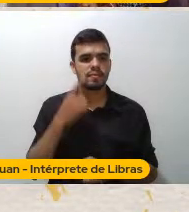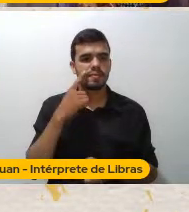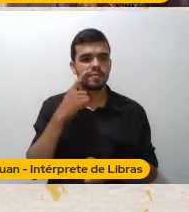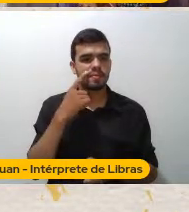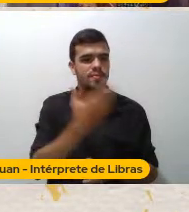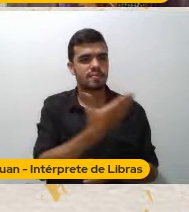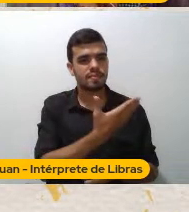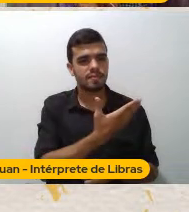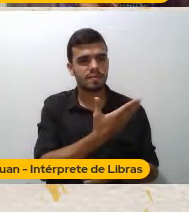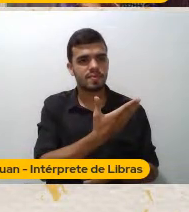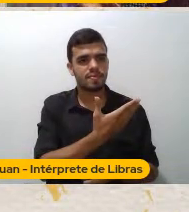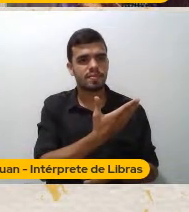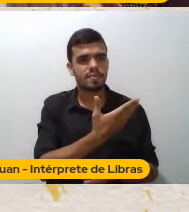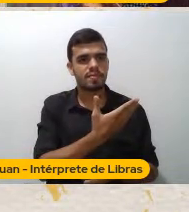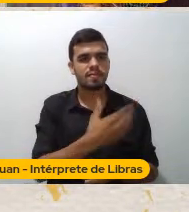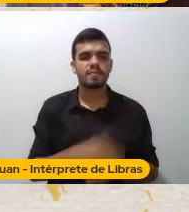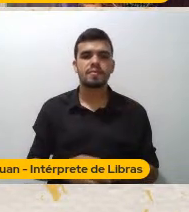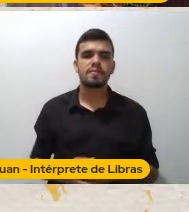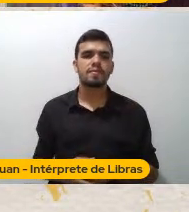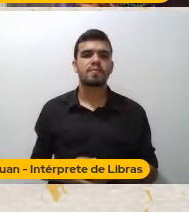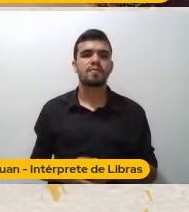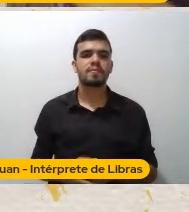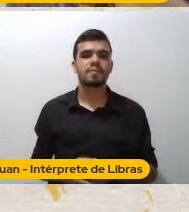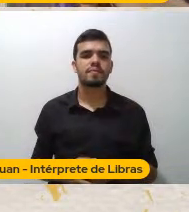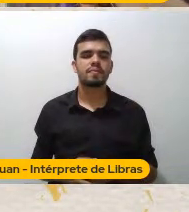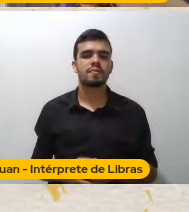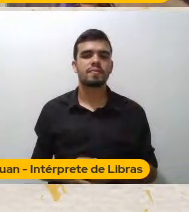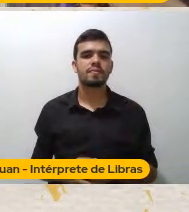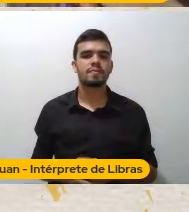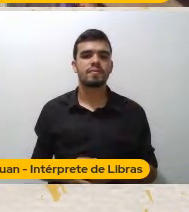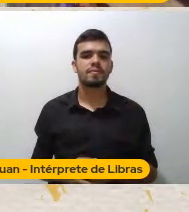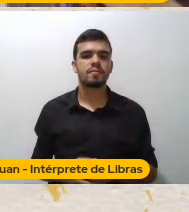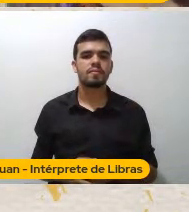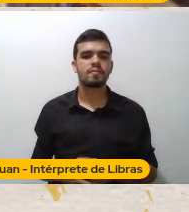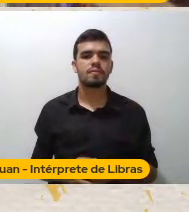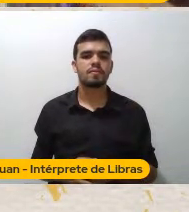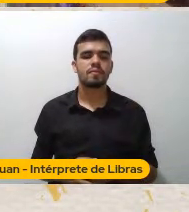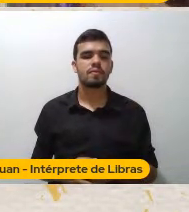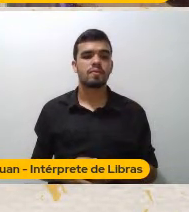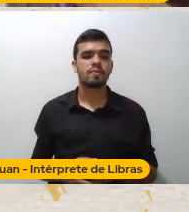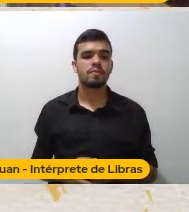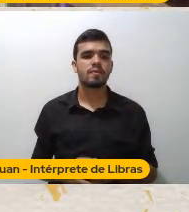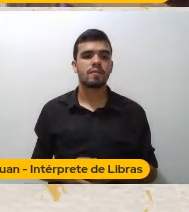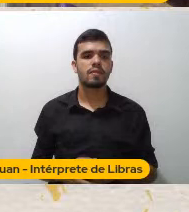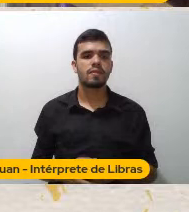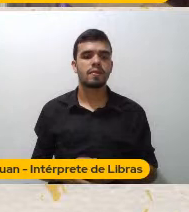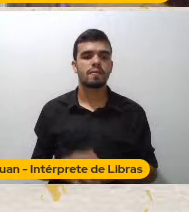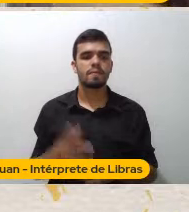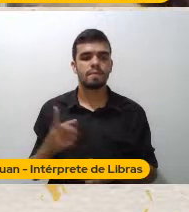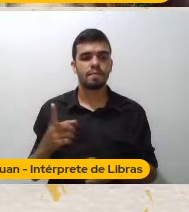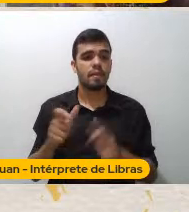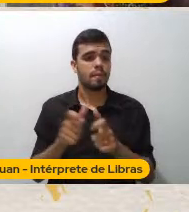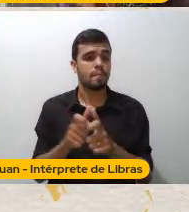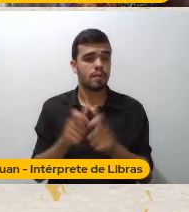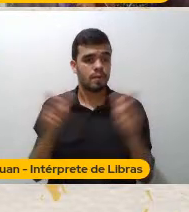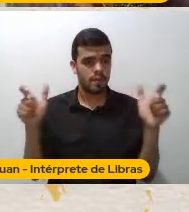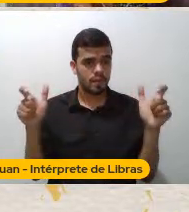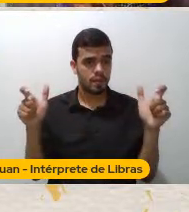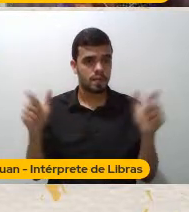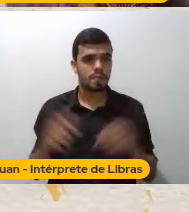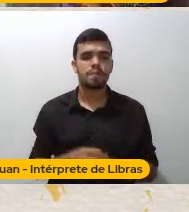De entendimento A não capacidade Que a gente tem A maioria A